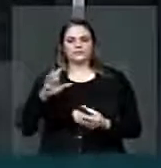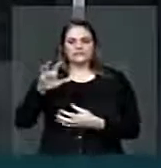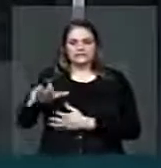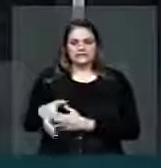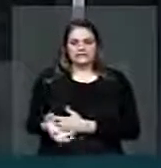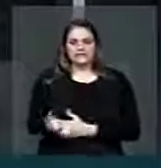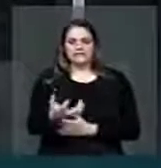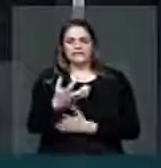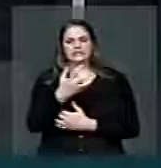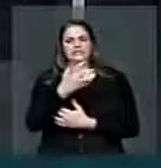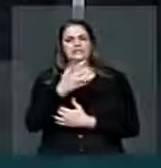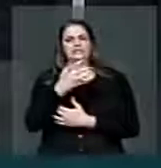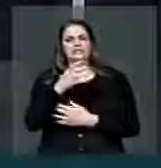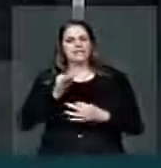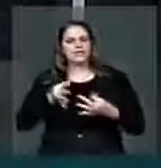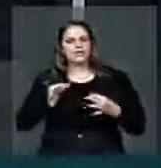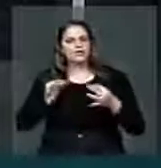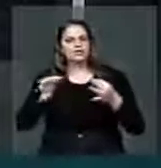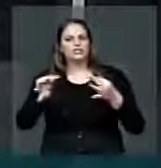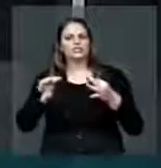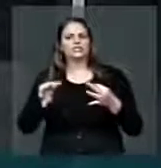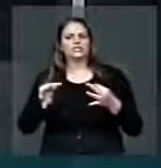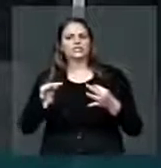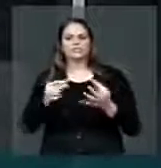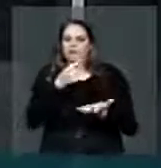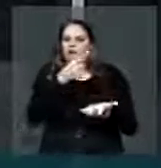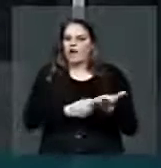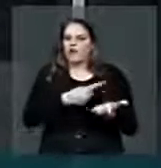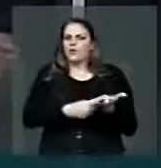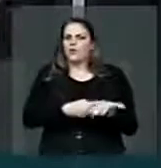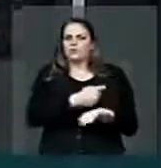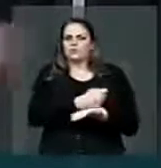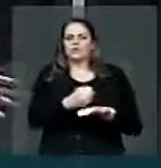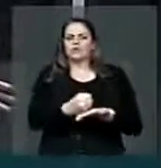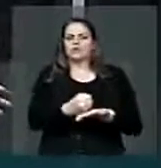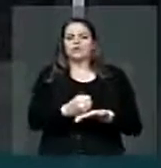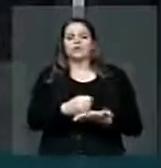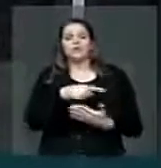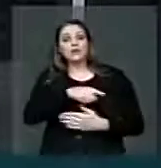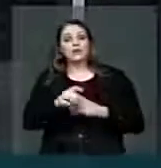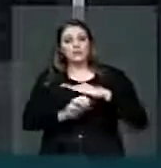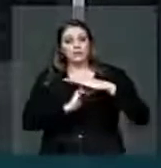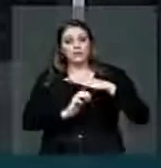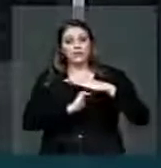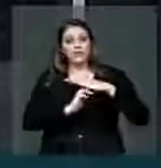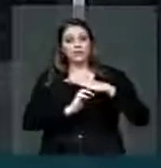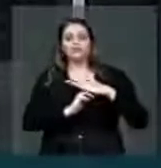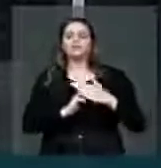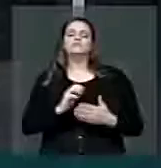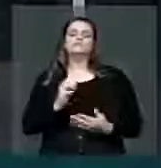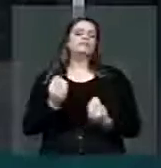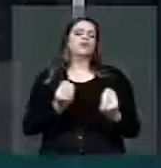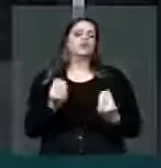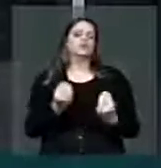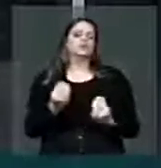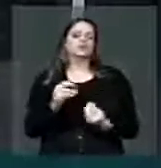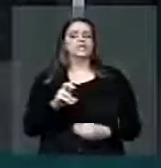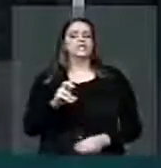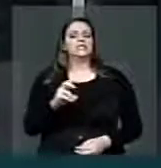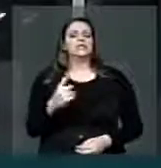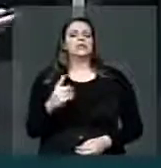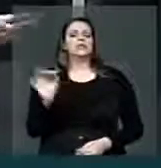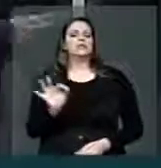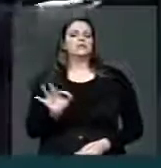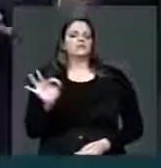tecnologia de ponta. Foi feito um acordo de que esta empresa entraria com 51